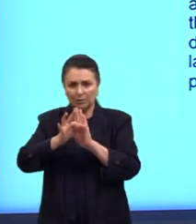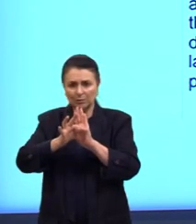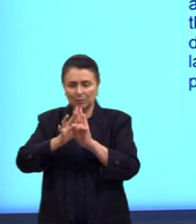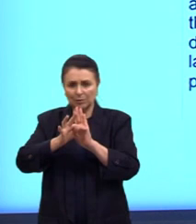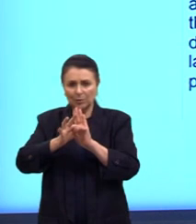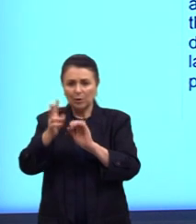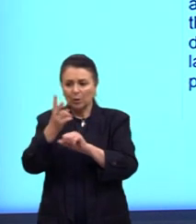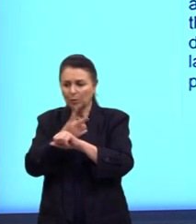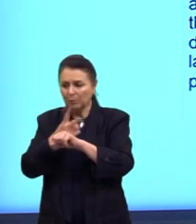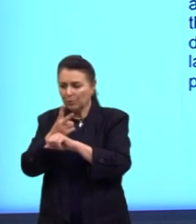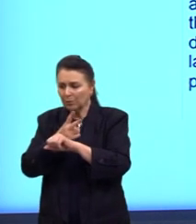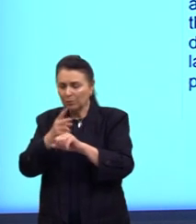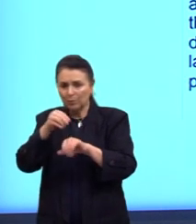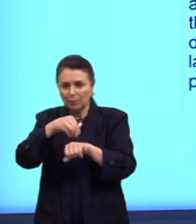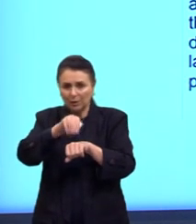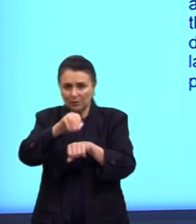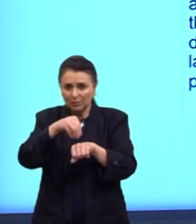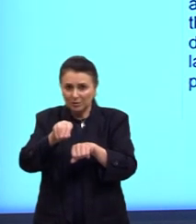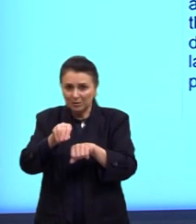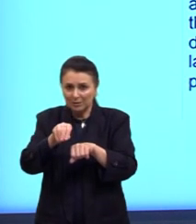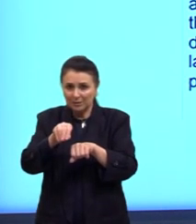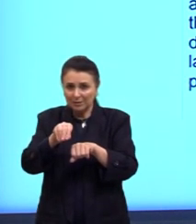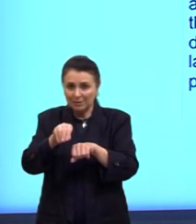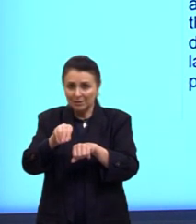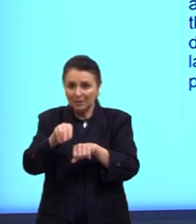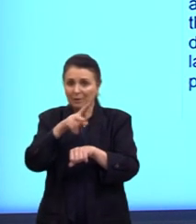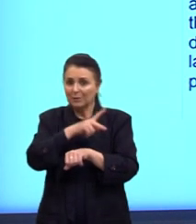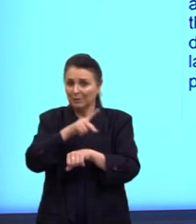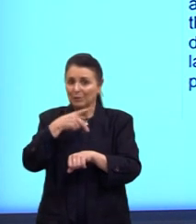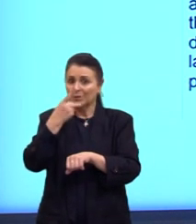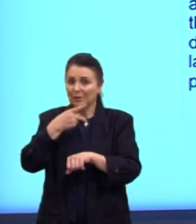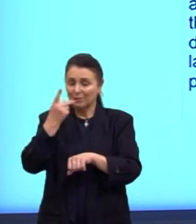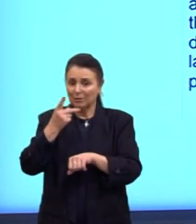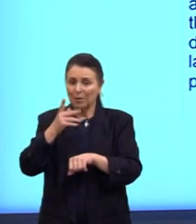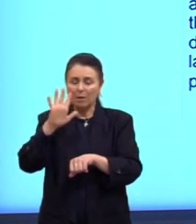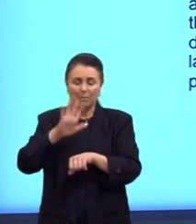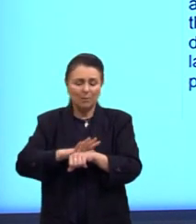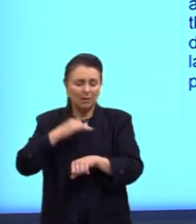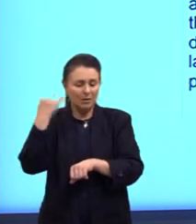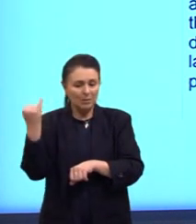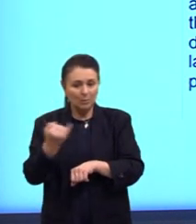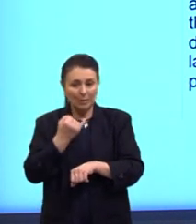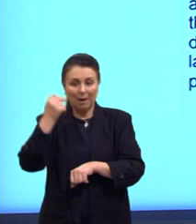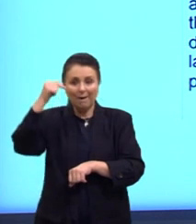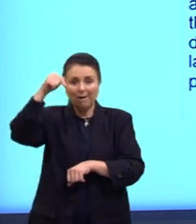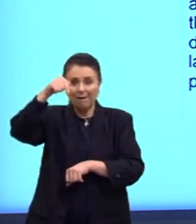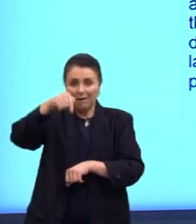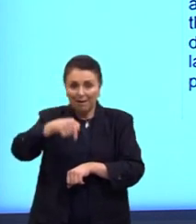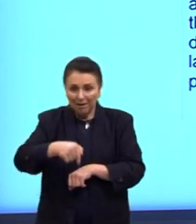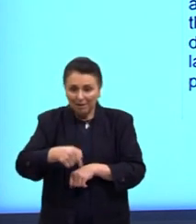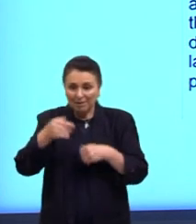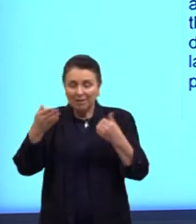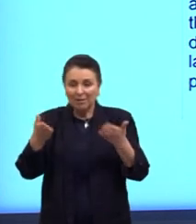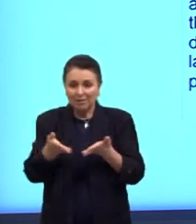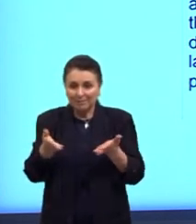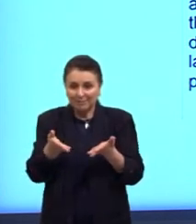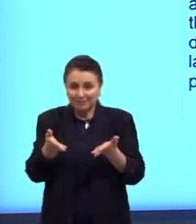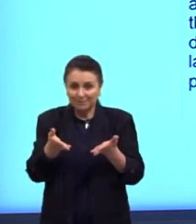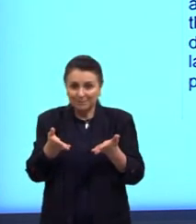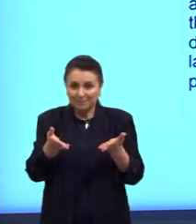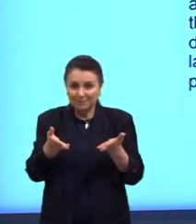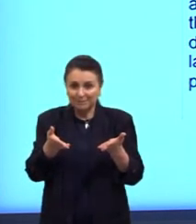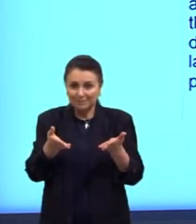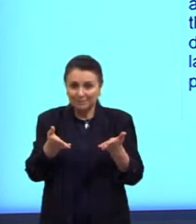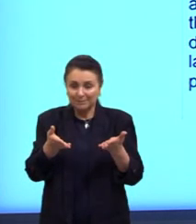Eu procuro por dicas? Olha a minha dica. A mais promissora para este momento. At the moment.